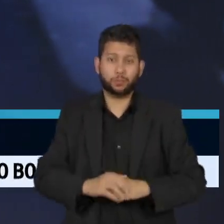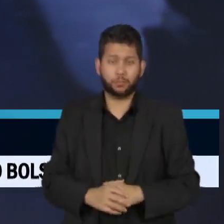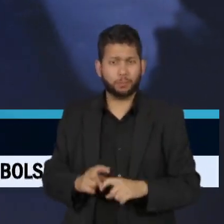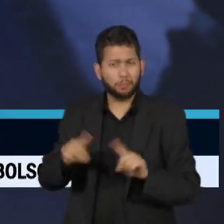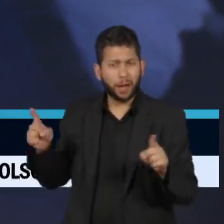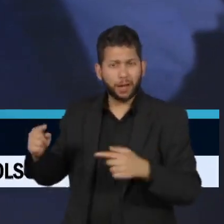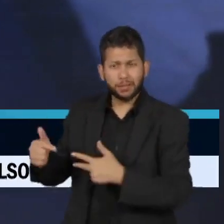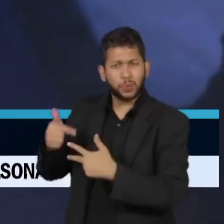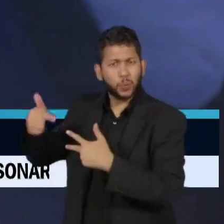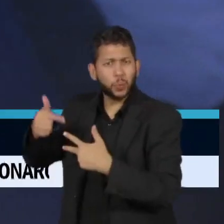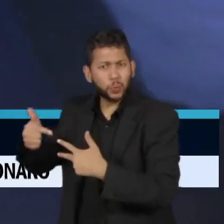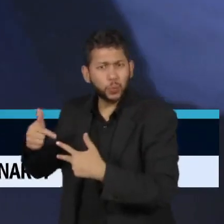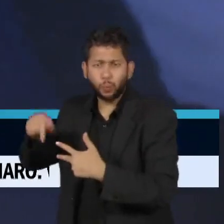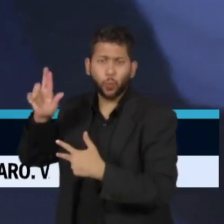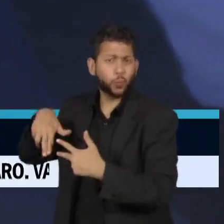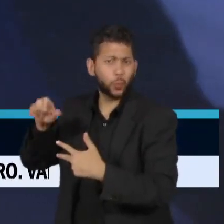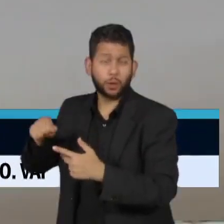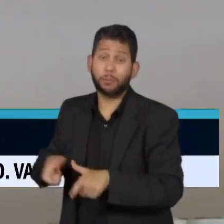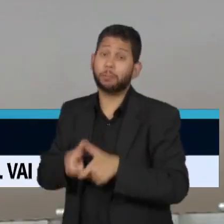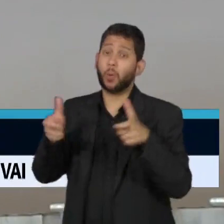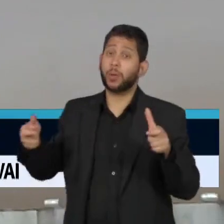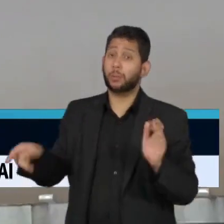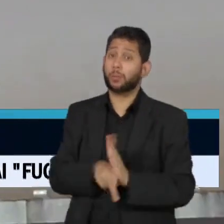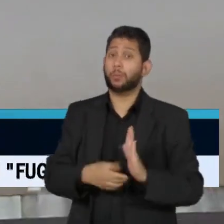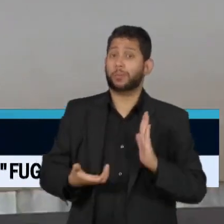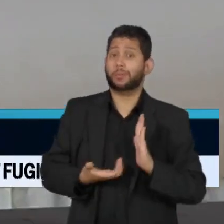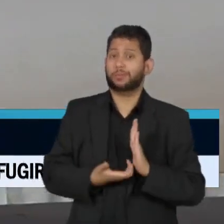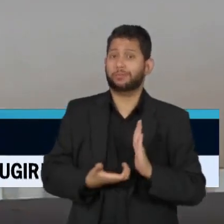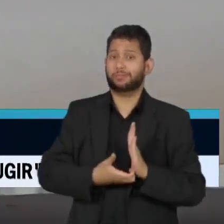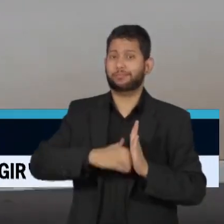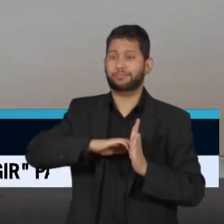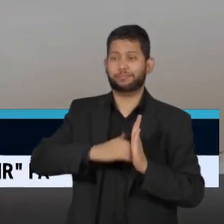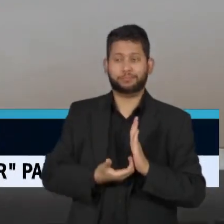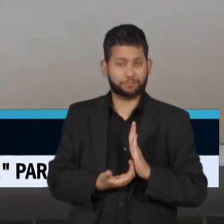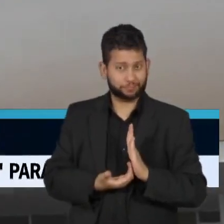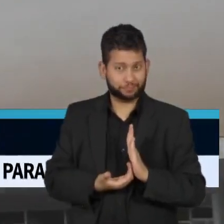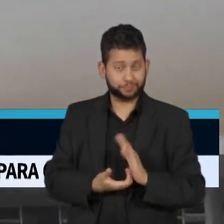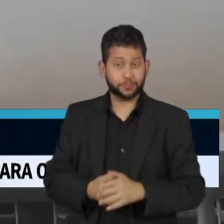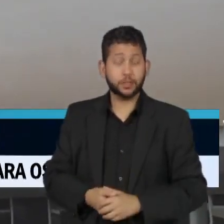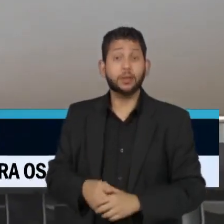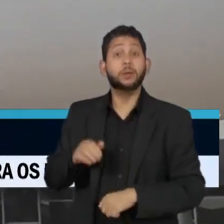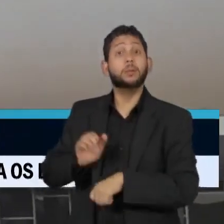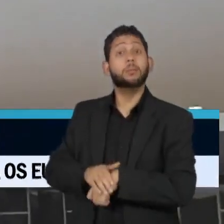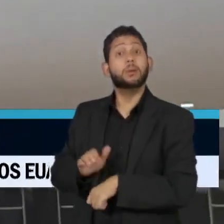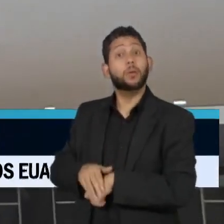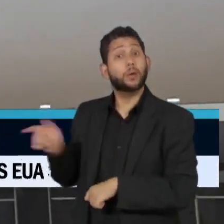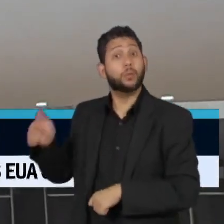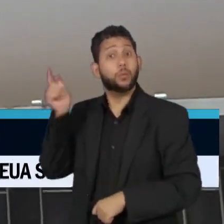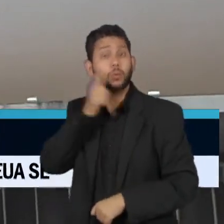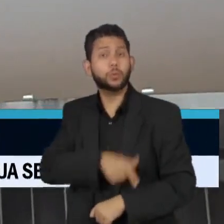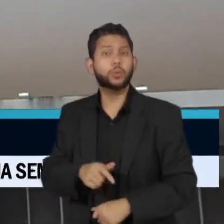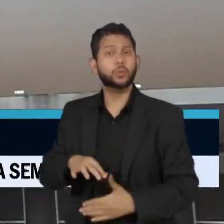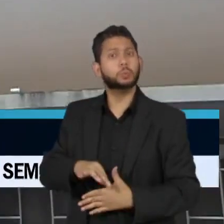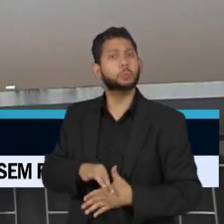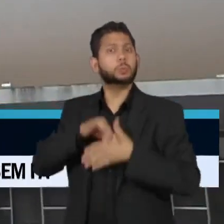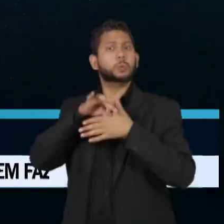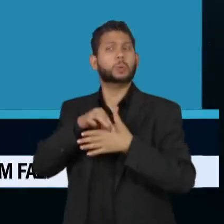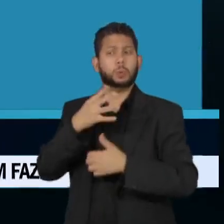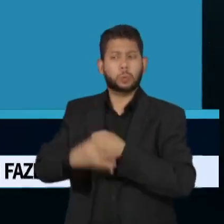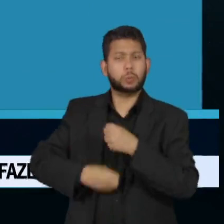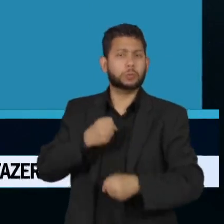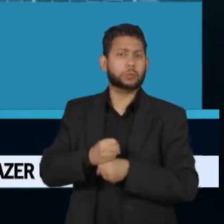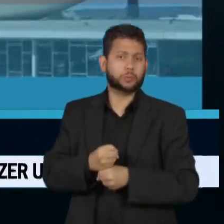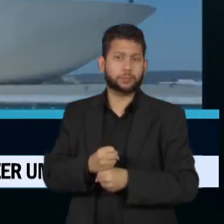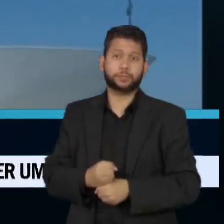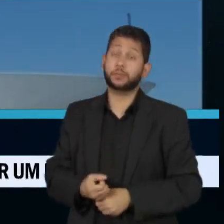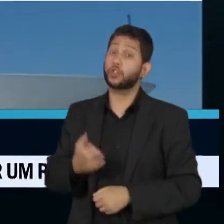Executivo e sim do Congresso Nacional. O Congresso Nacional assumiu um protagonismo único nos últimos quatro anos.